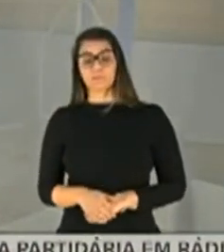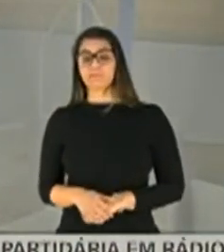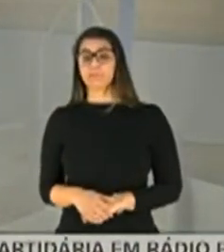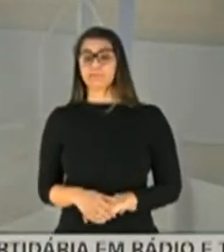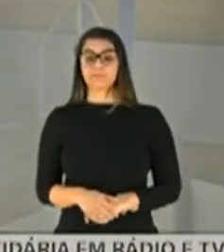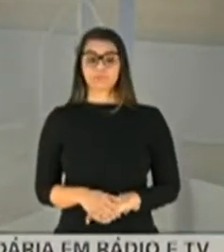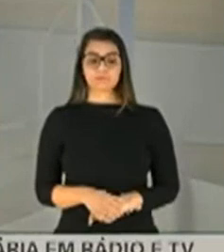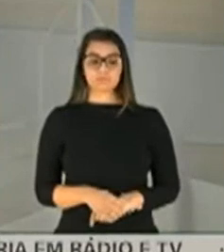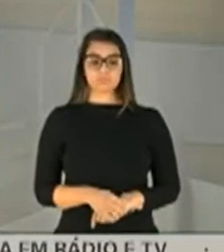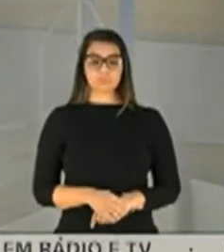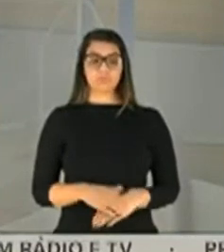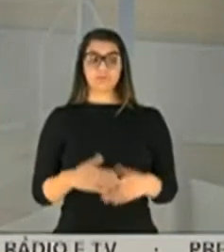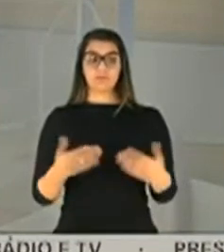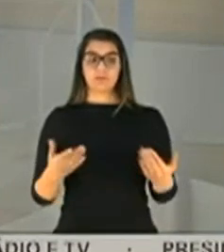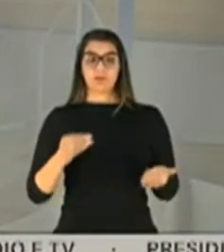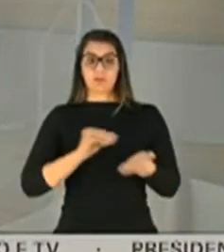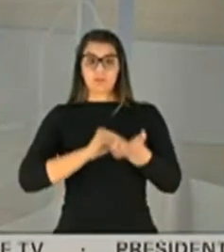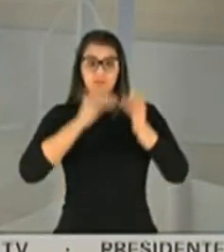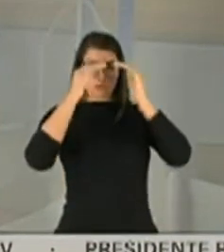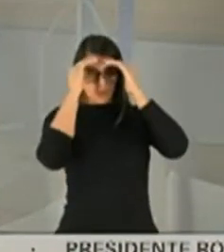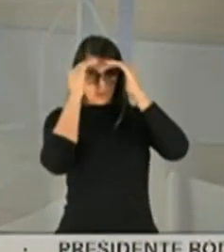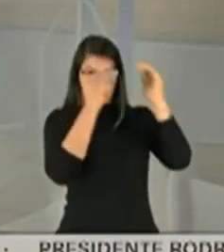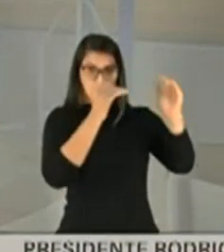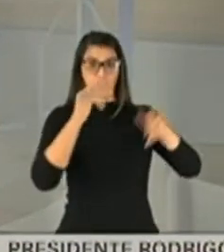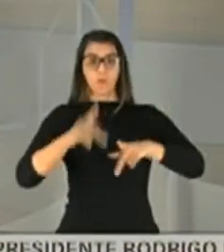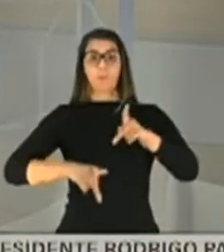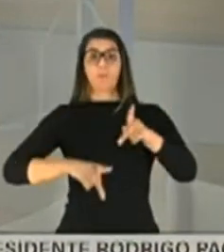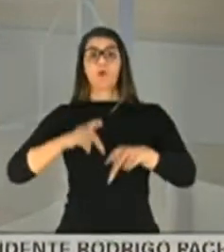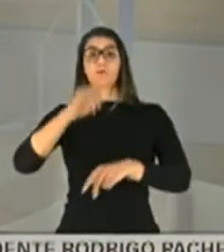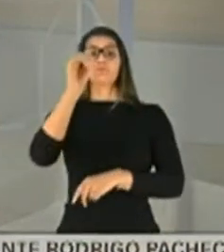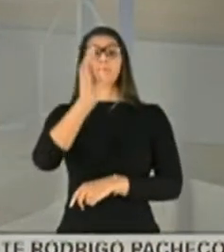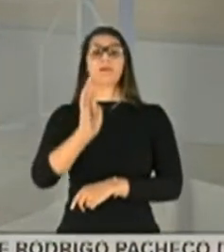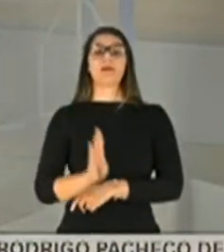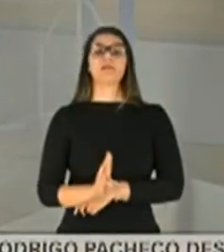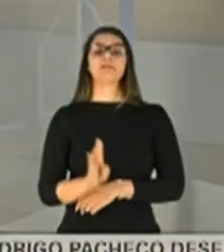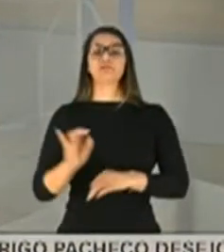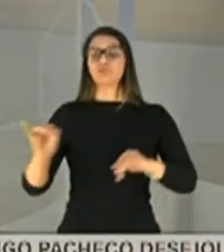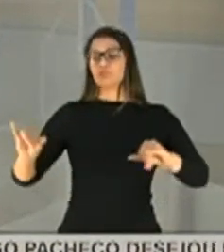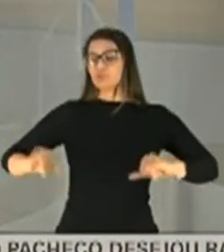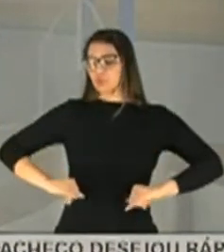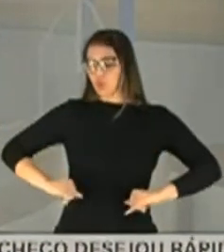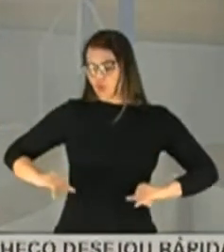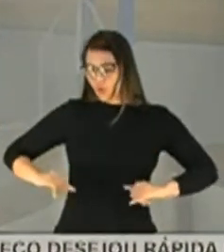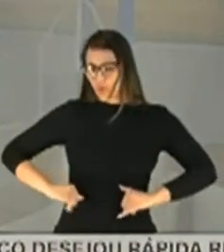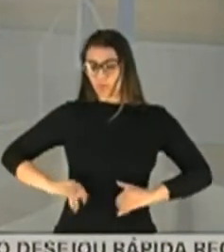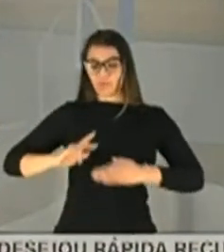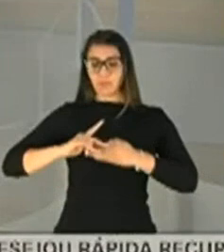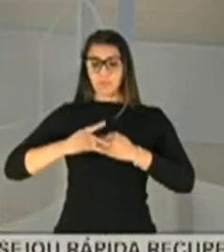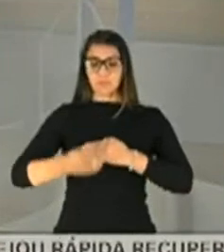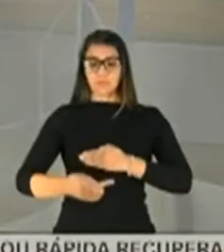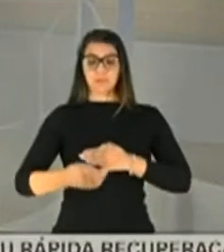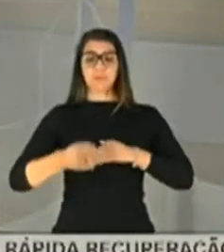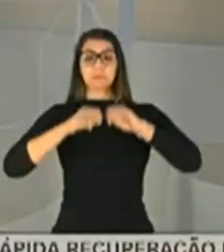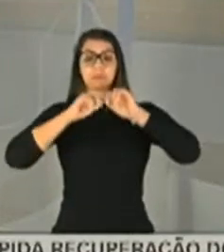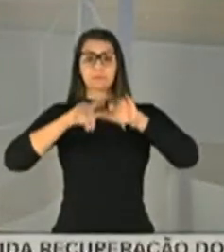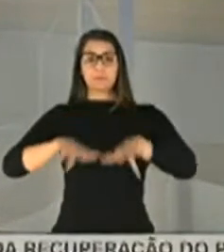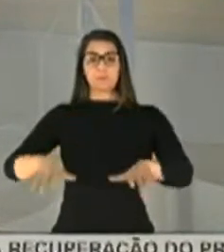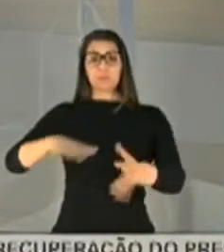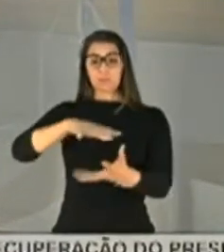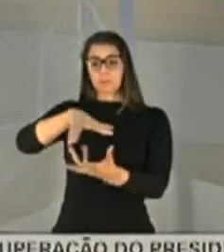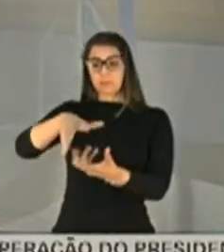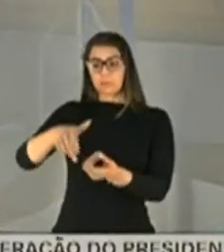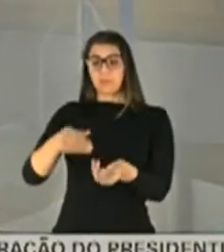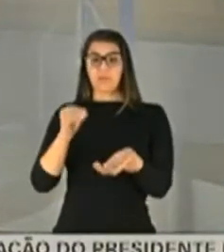desrespeito ao povo brasileiro, que sofre as consequências da pandemia na área do desemprego